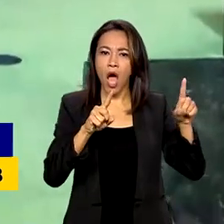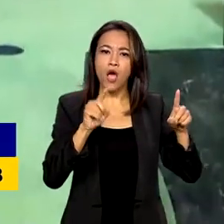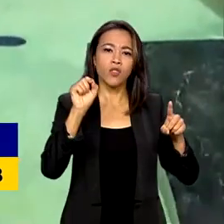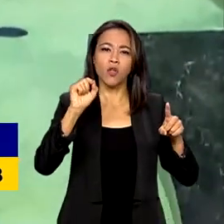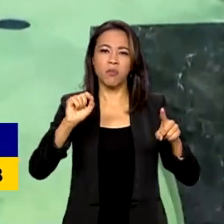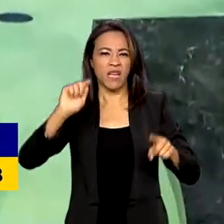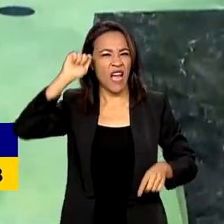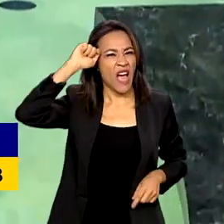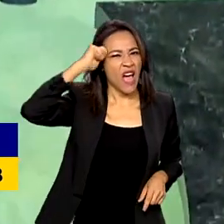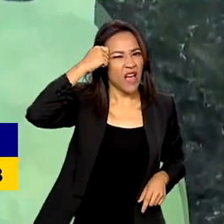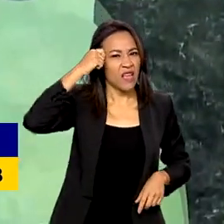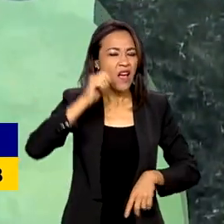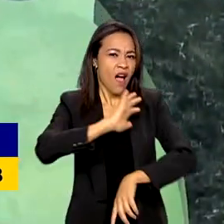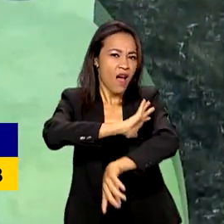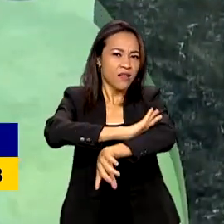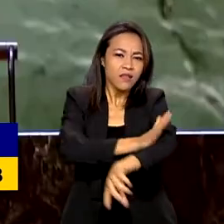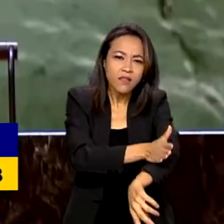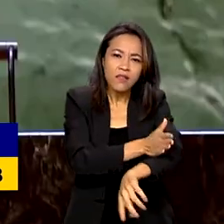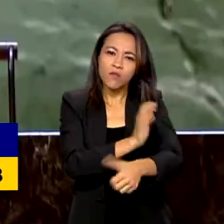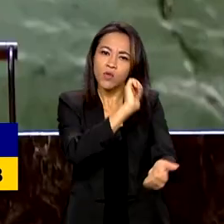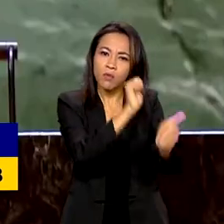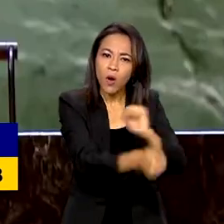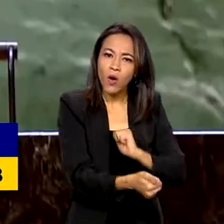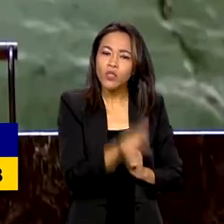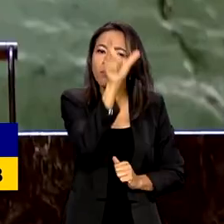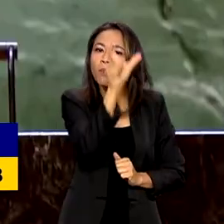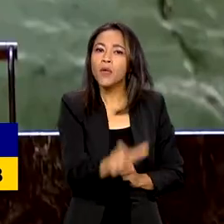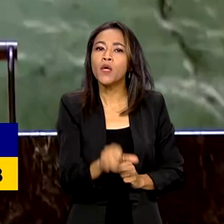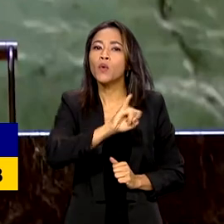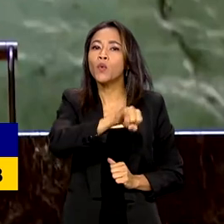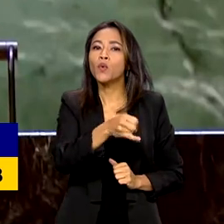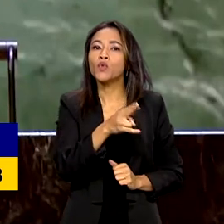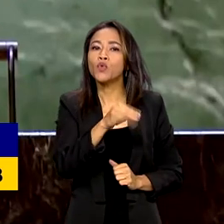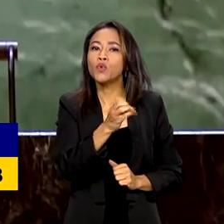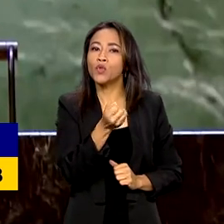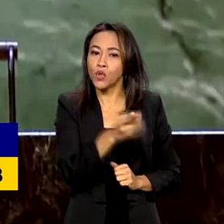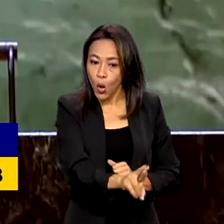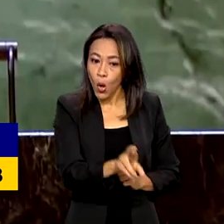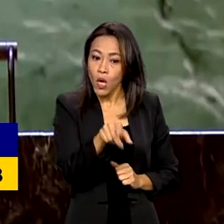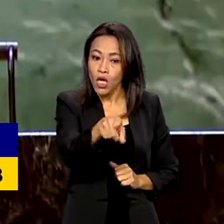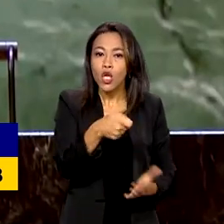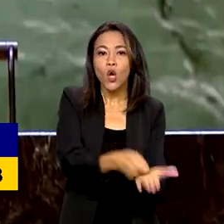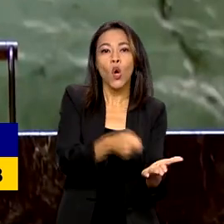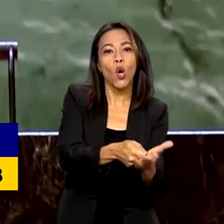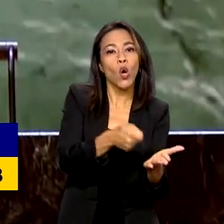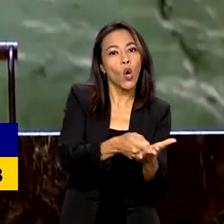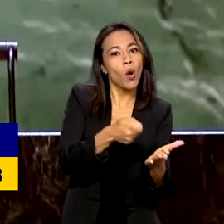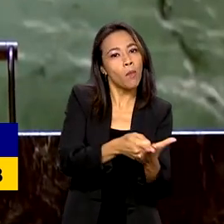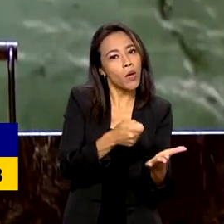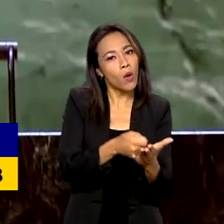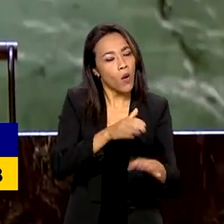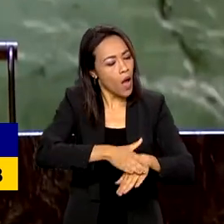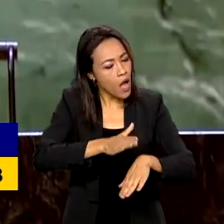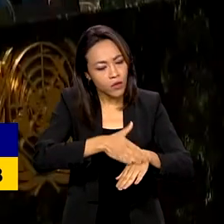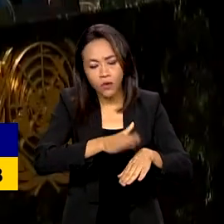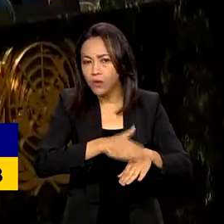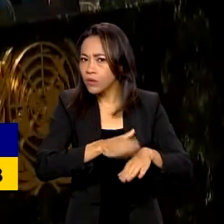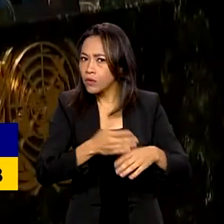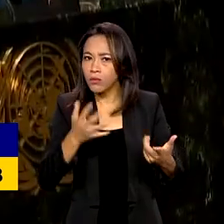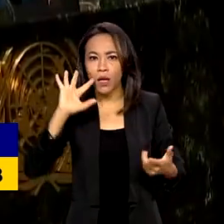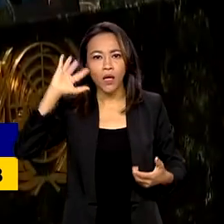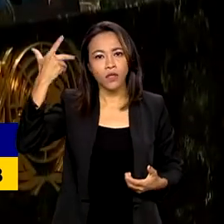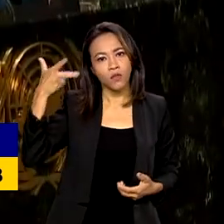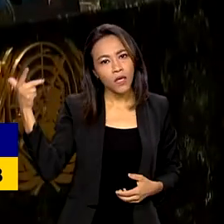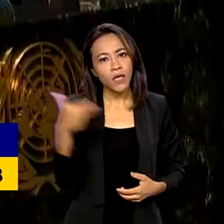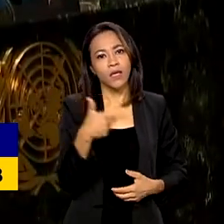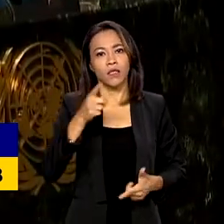esporte enfrentado pelo jogador Vinícius Júnior, do Real Madrid, e cobrou ações concretas da comunidade internacional para